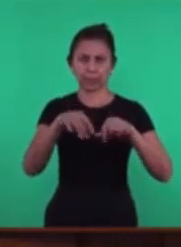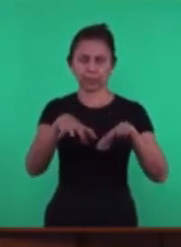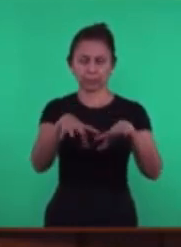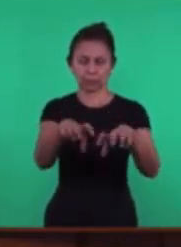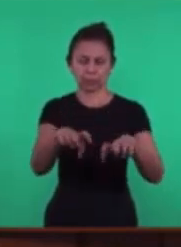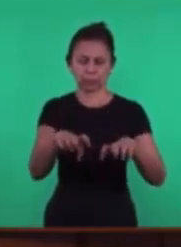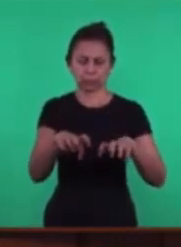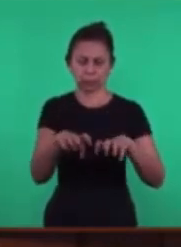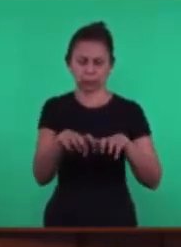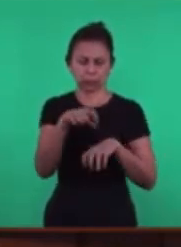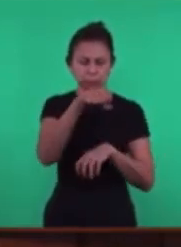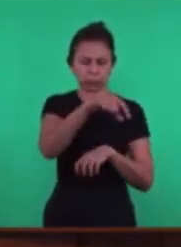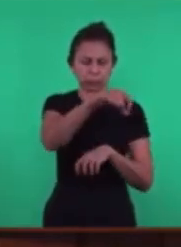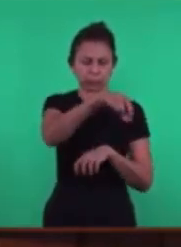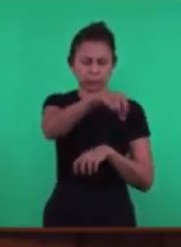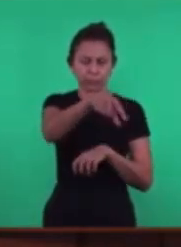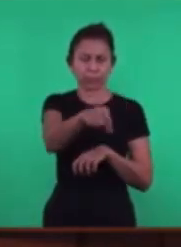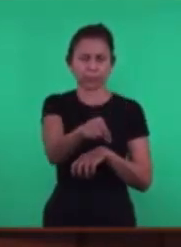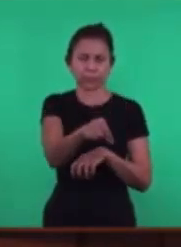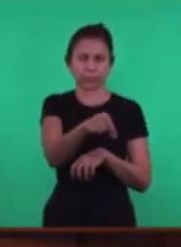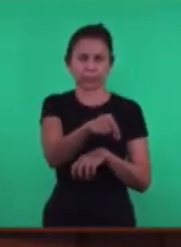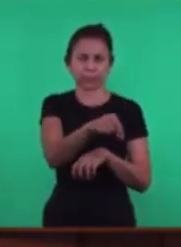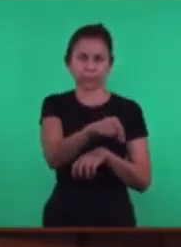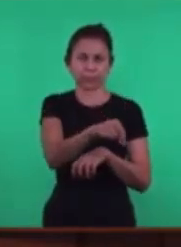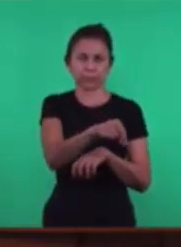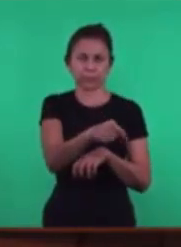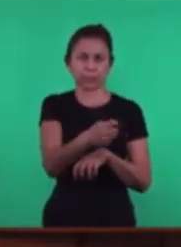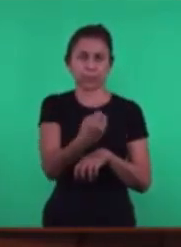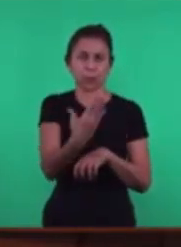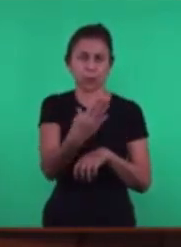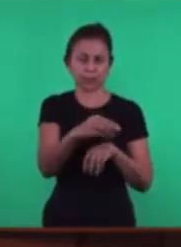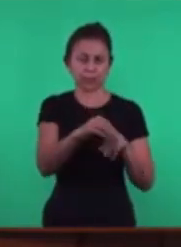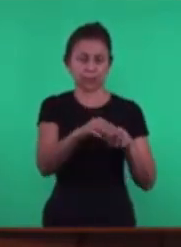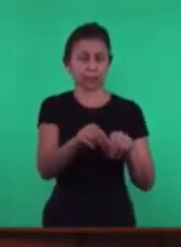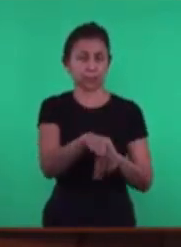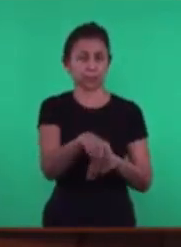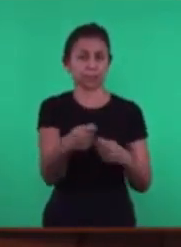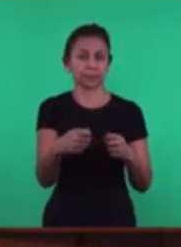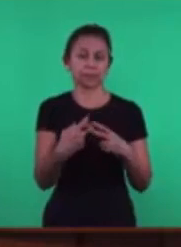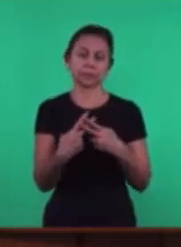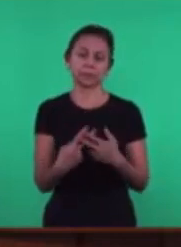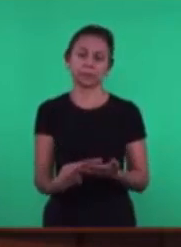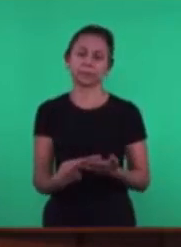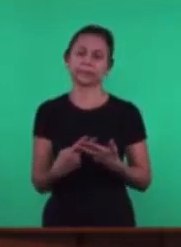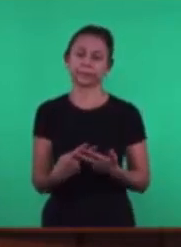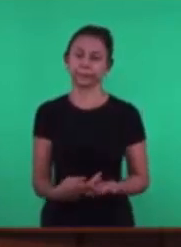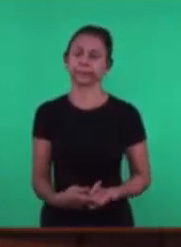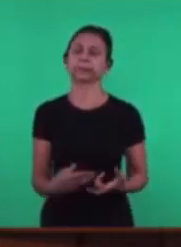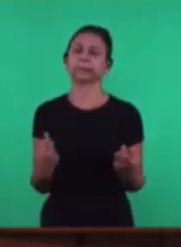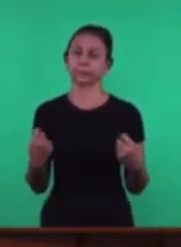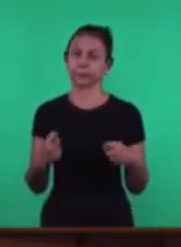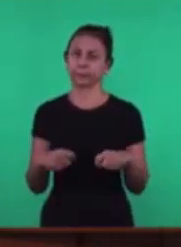obra Segundo Ele tem que ter Paciência Ele tem que ter